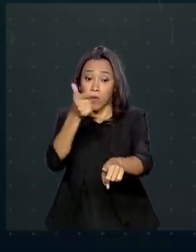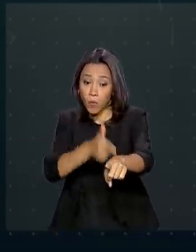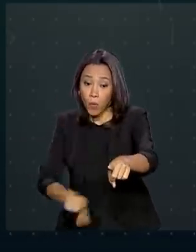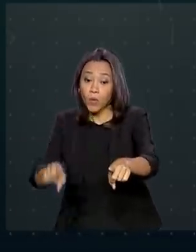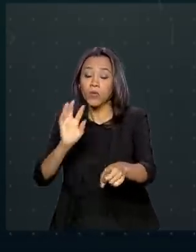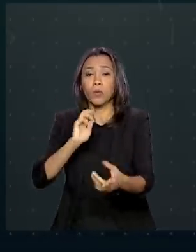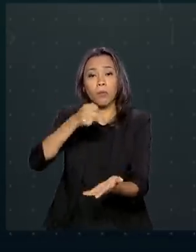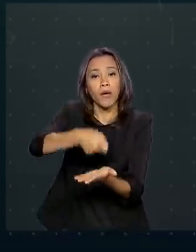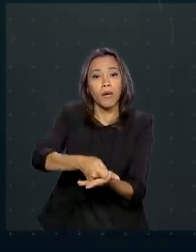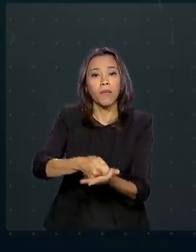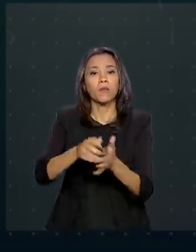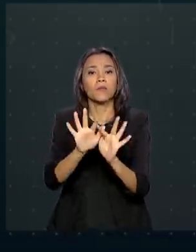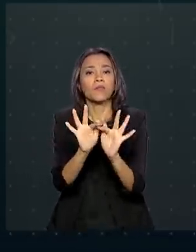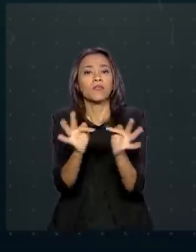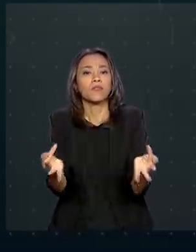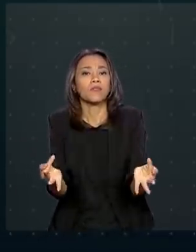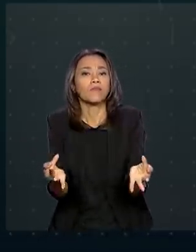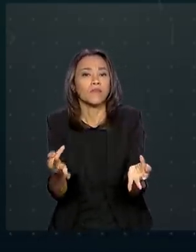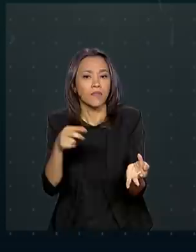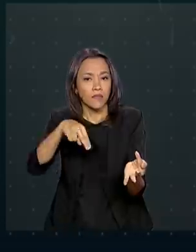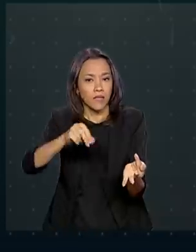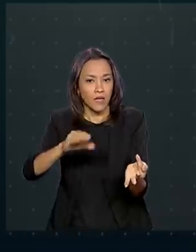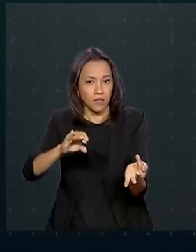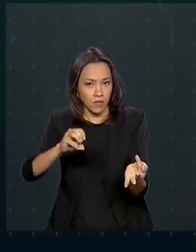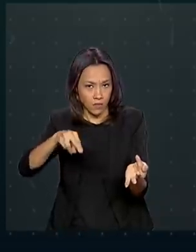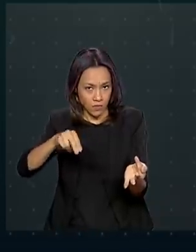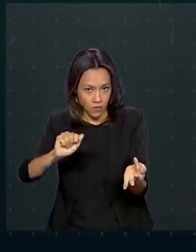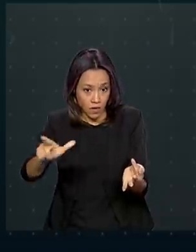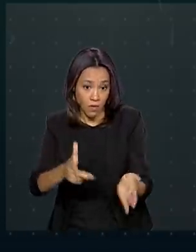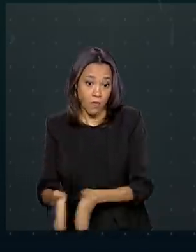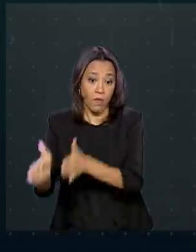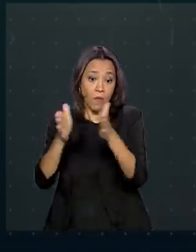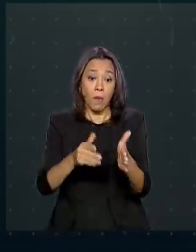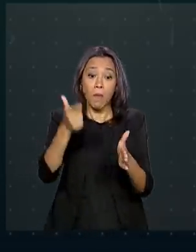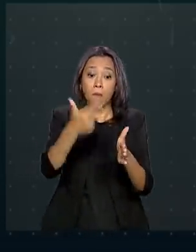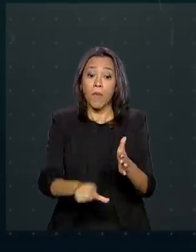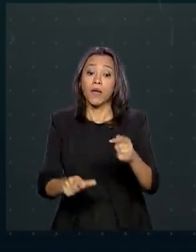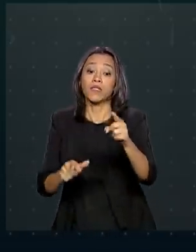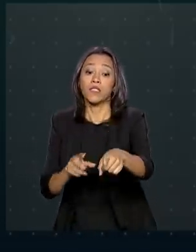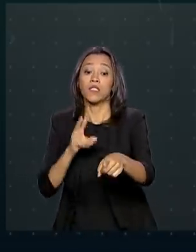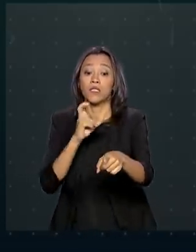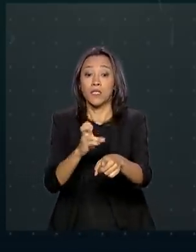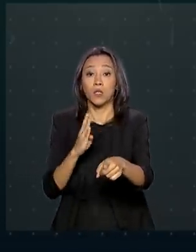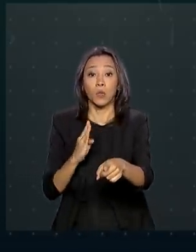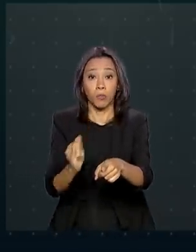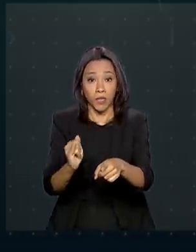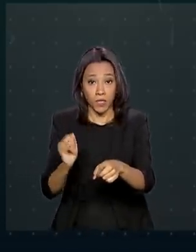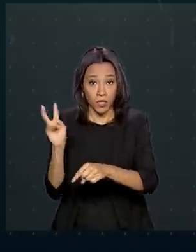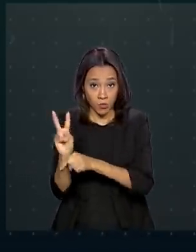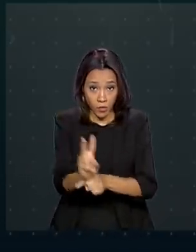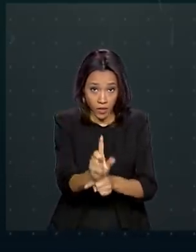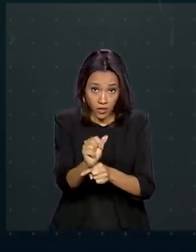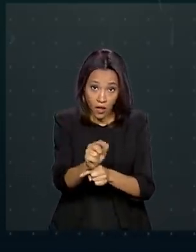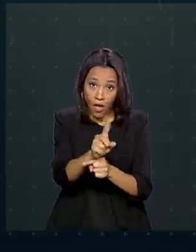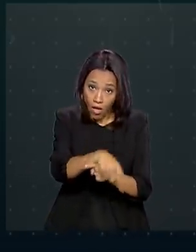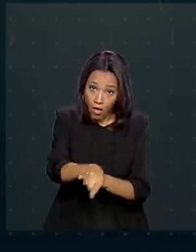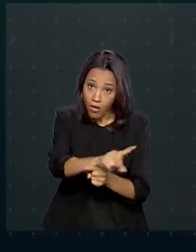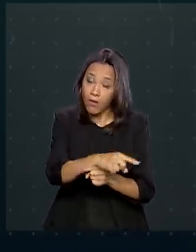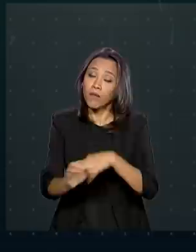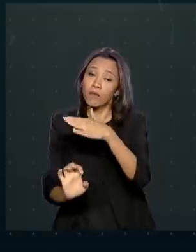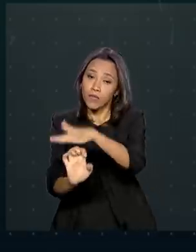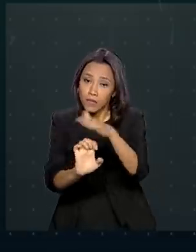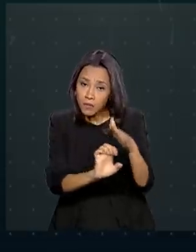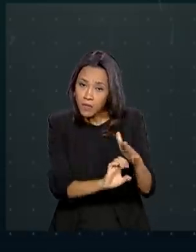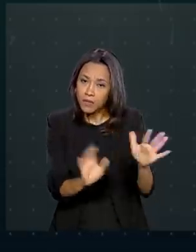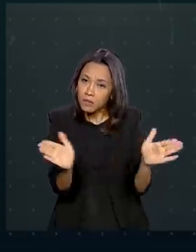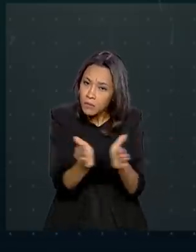pelo mesmo período. Mais de 5 bilhões de reais em crédito vão ser destinados para micro e pequenas empresas.